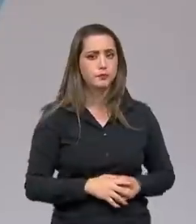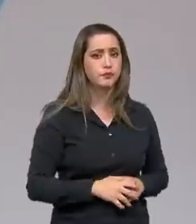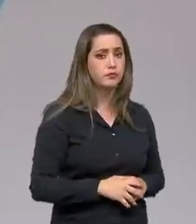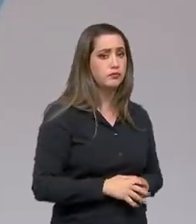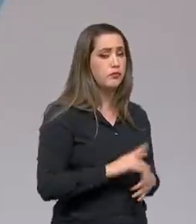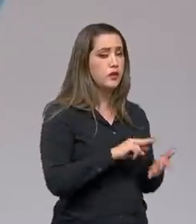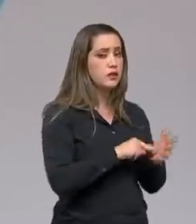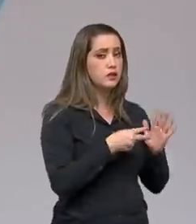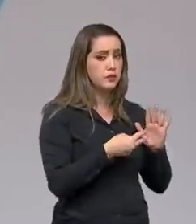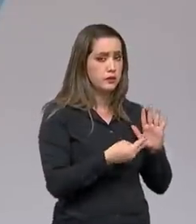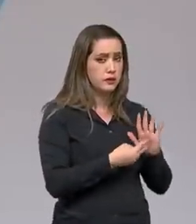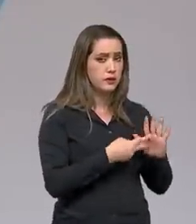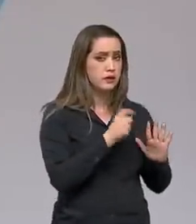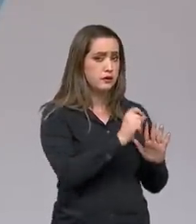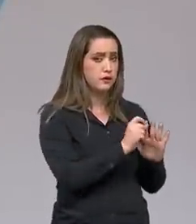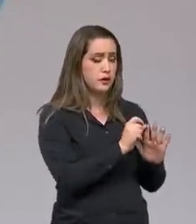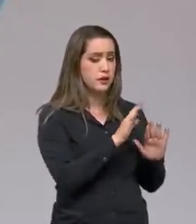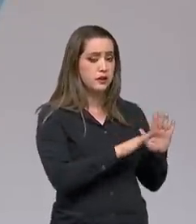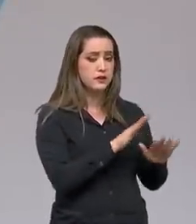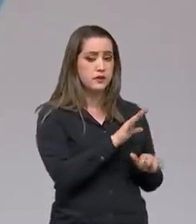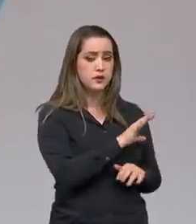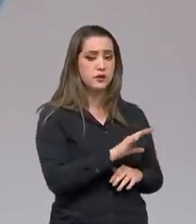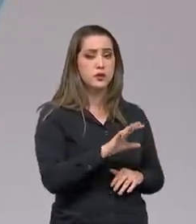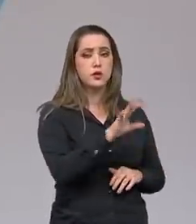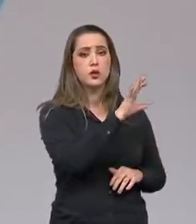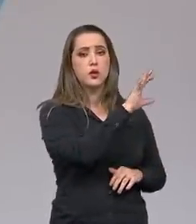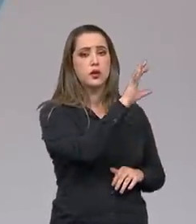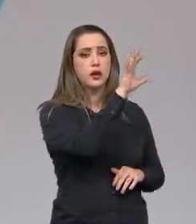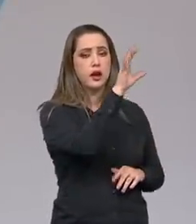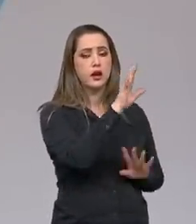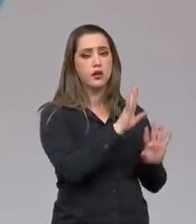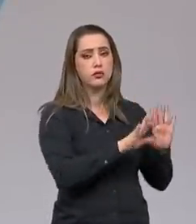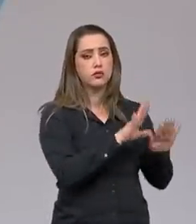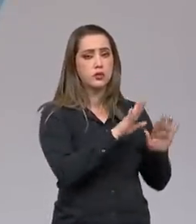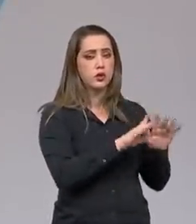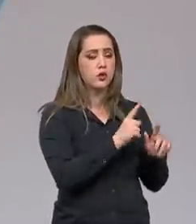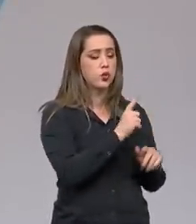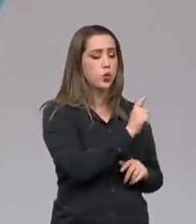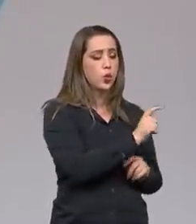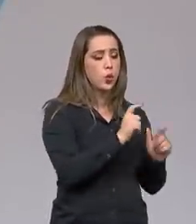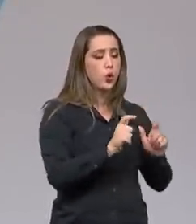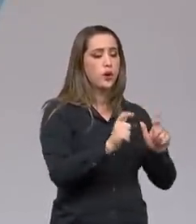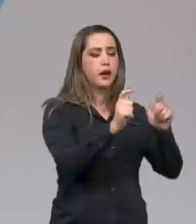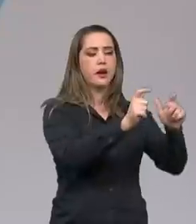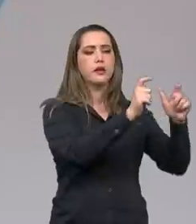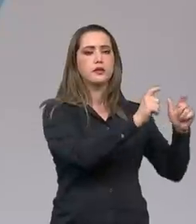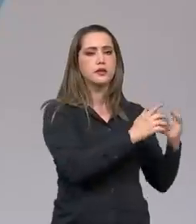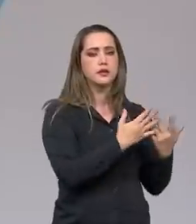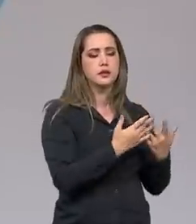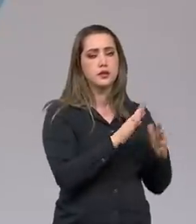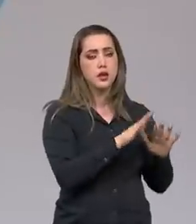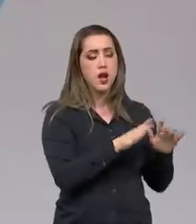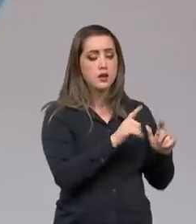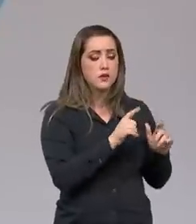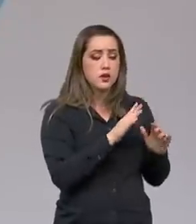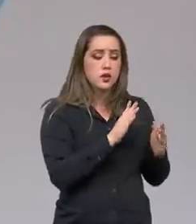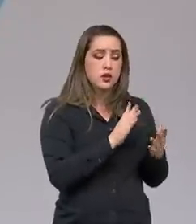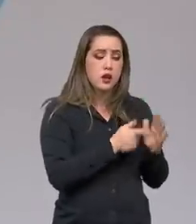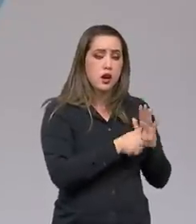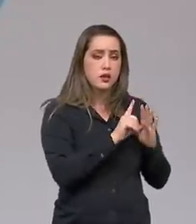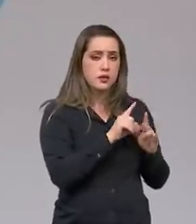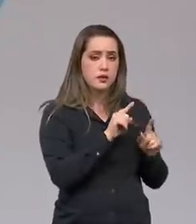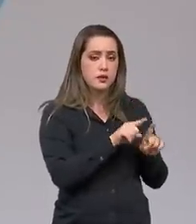sua informação, em algumas regiões, porque a cesta básica também varia de um estado para outro, o custo da cesta básica, mas em algumas regiões